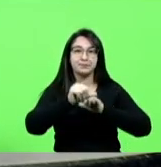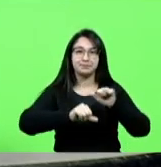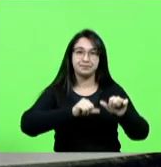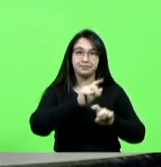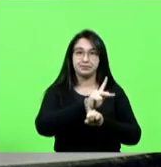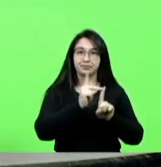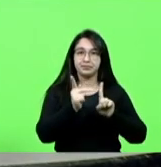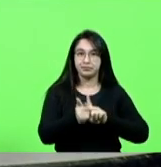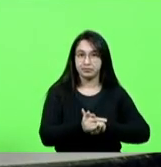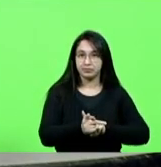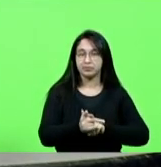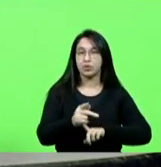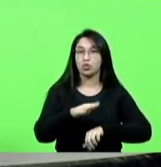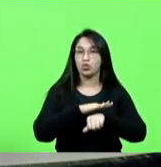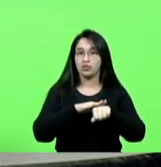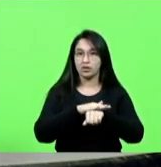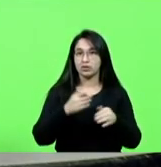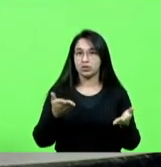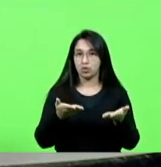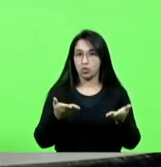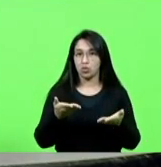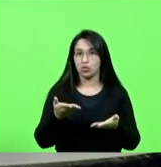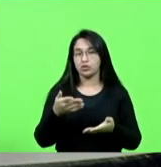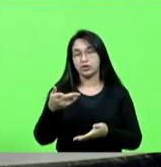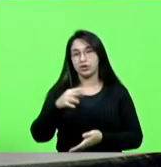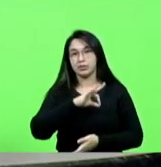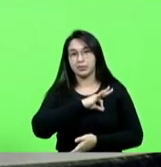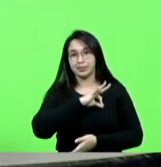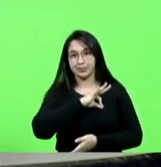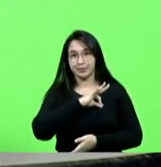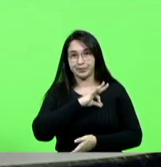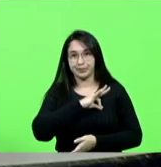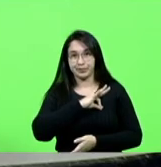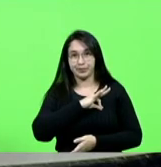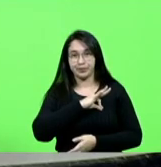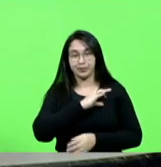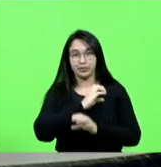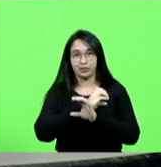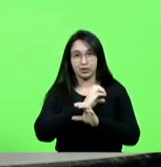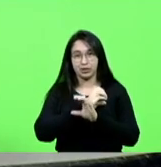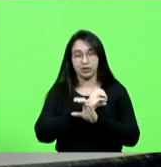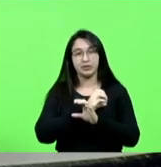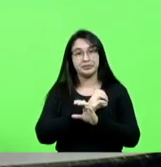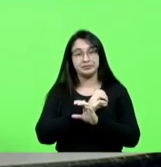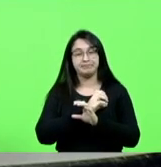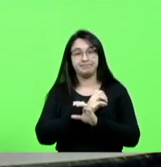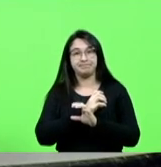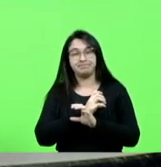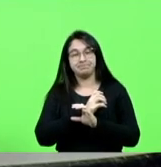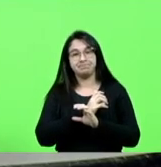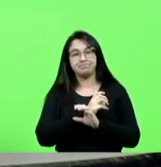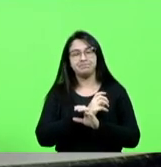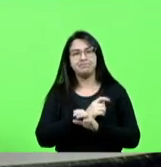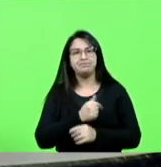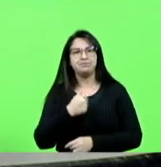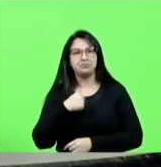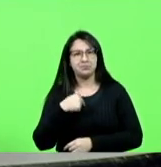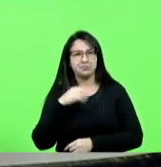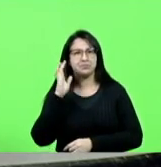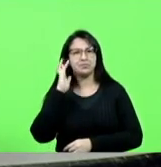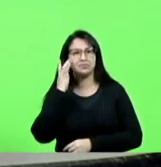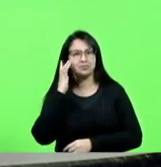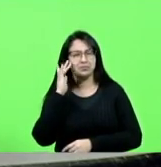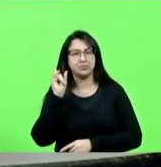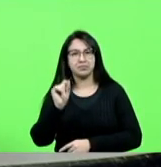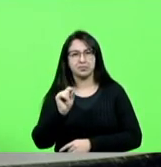Conversei hoje com policiais, civis. E o que eu quero aqui também deixar o meu ponto de vista? Nós